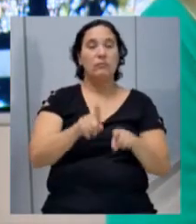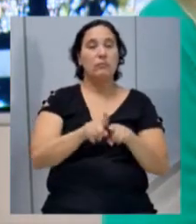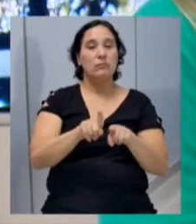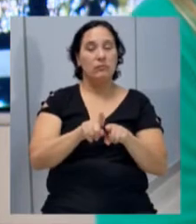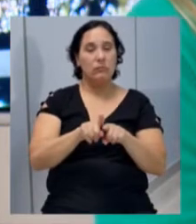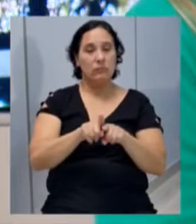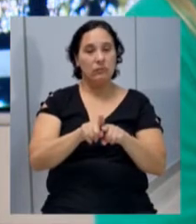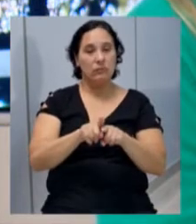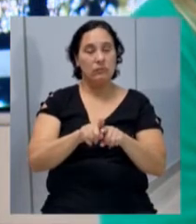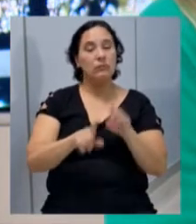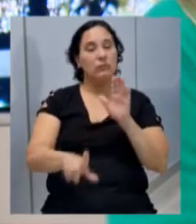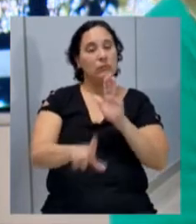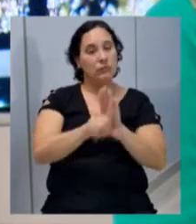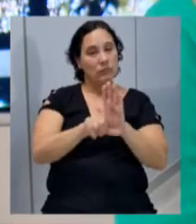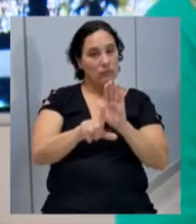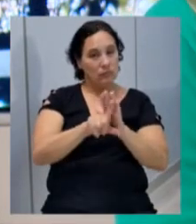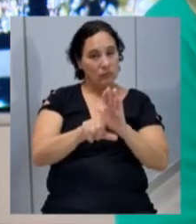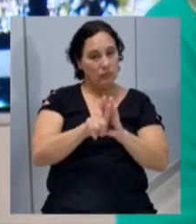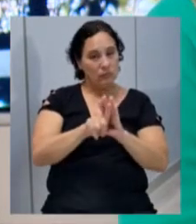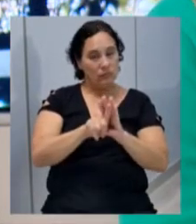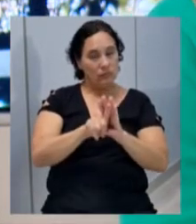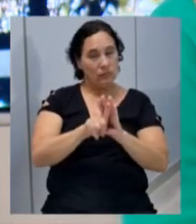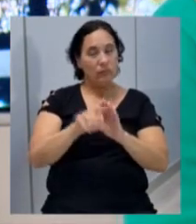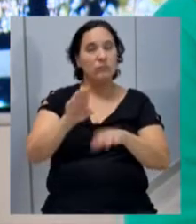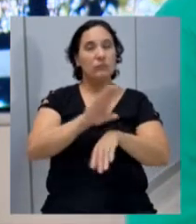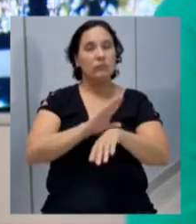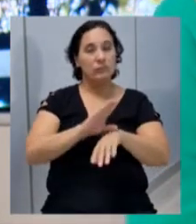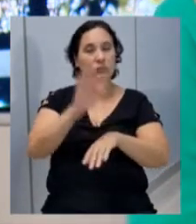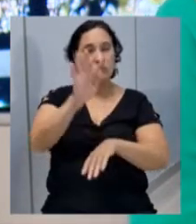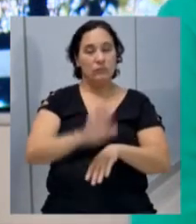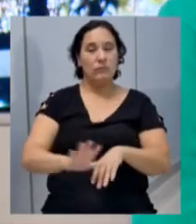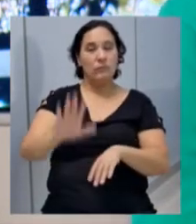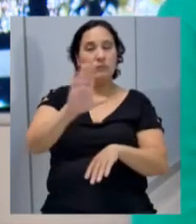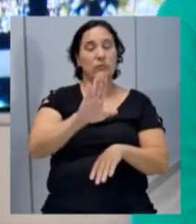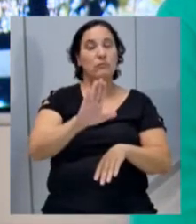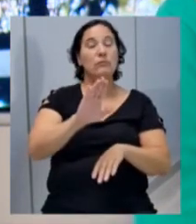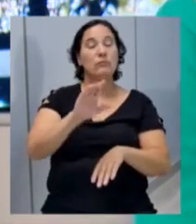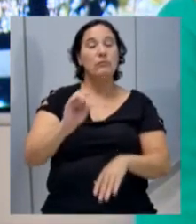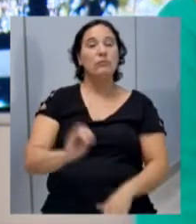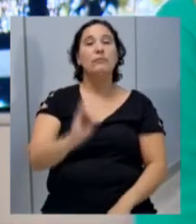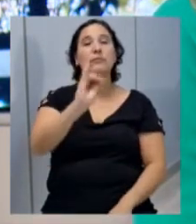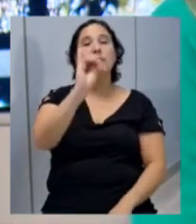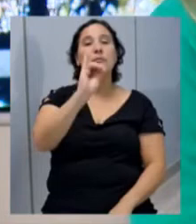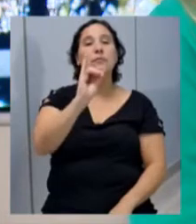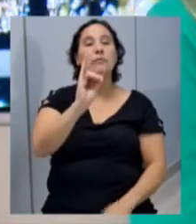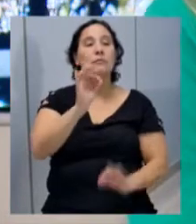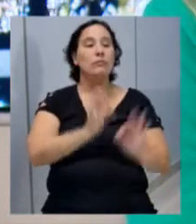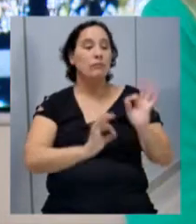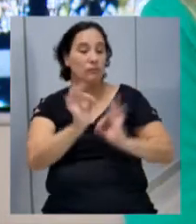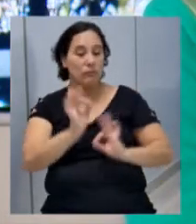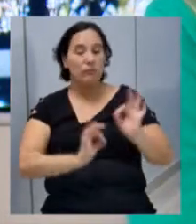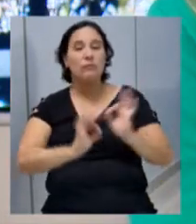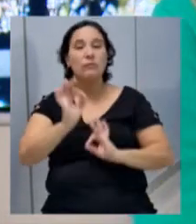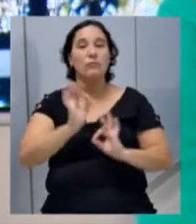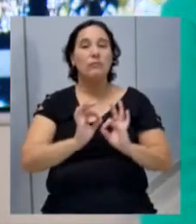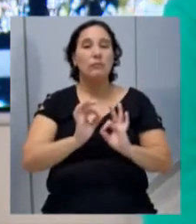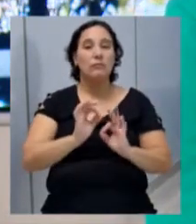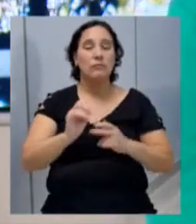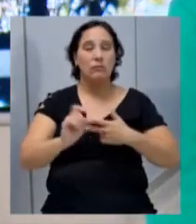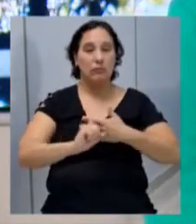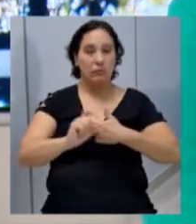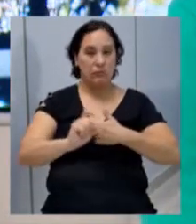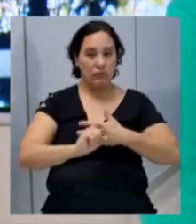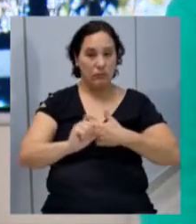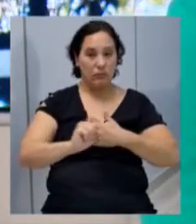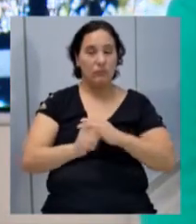constituir a obrigação legal prevista na Constituição Federal, são importantes peças de planejamento para o Executivo